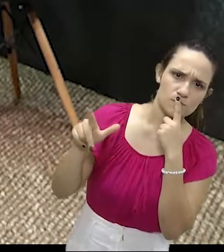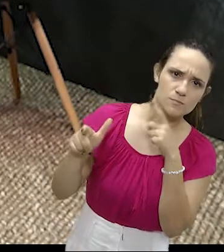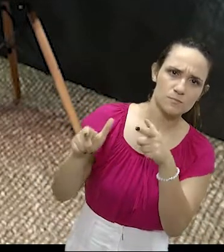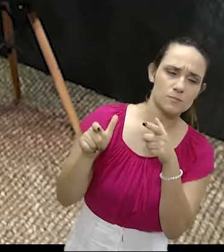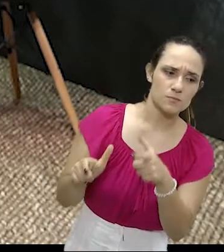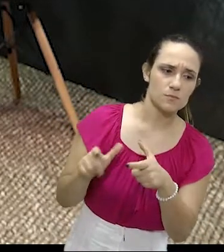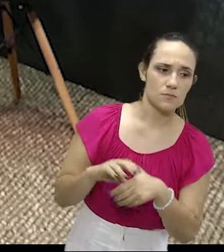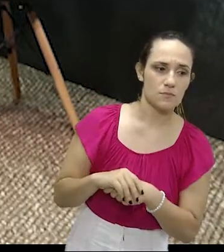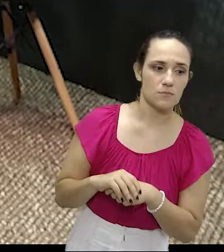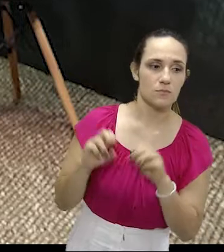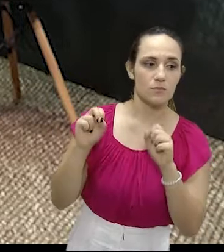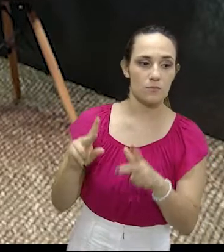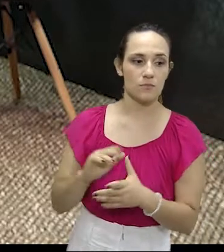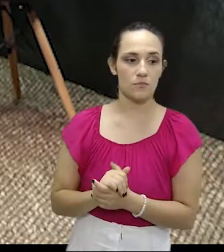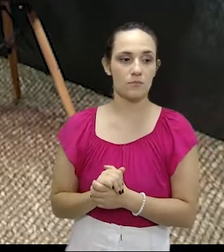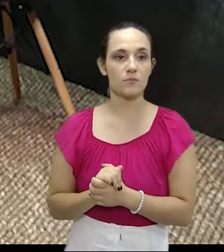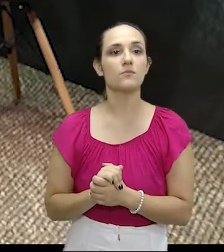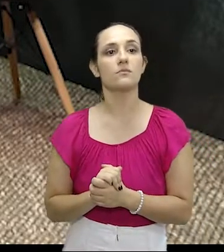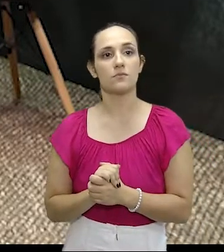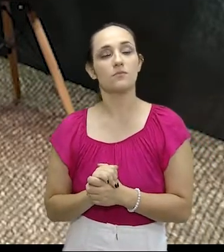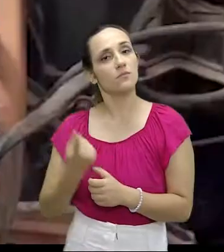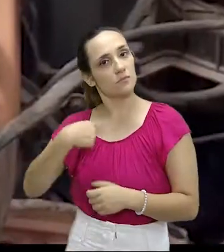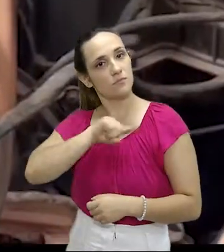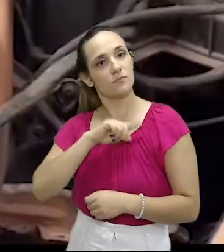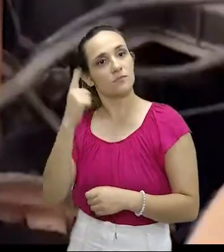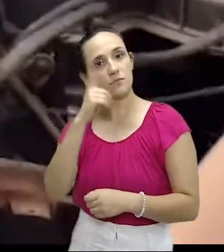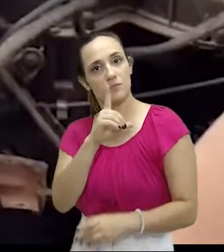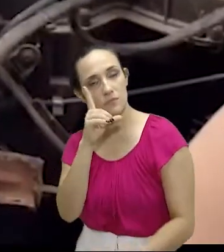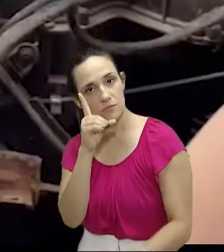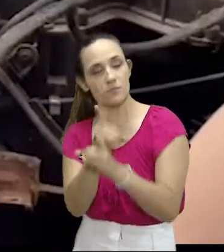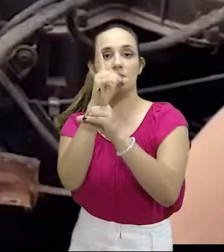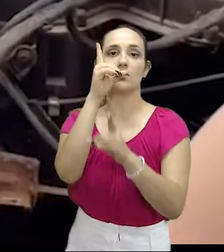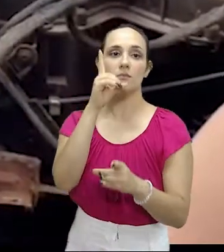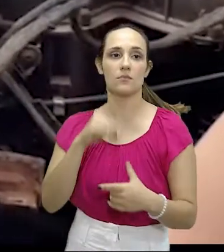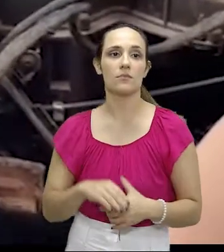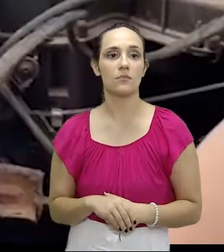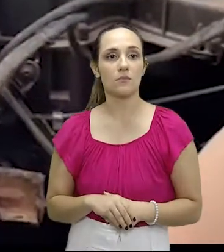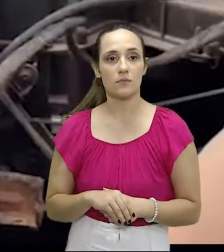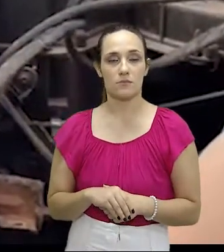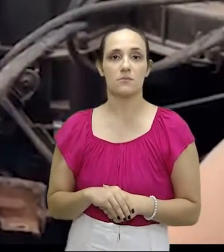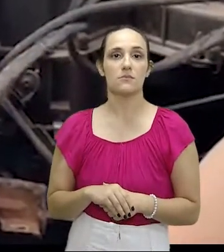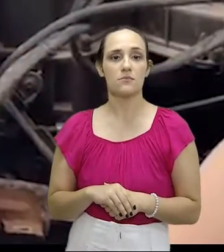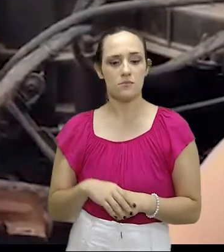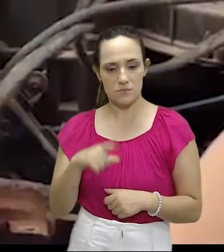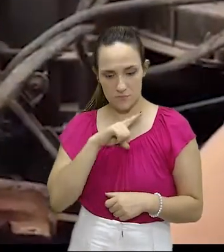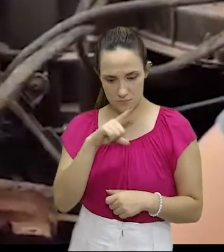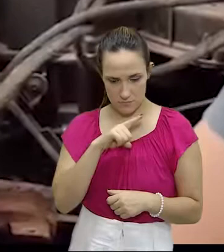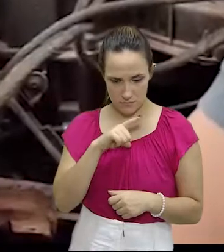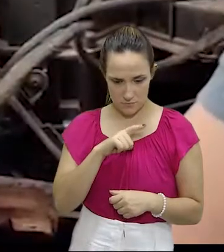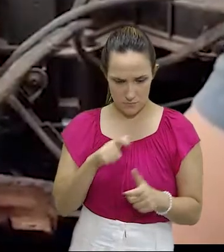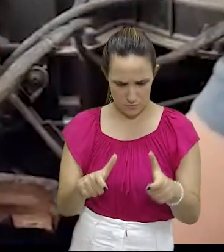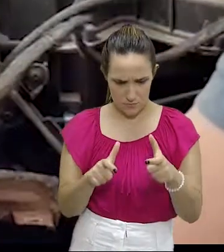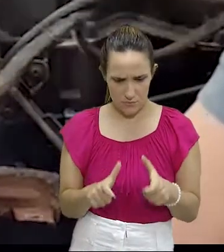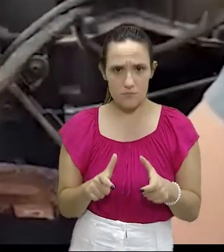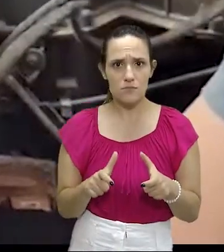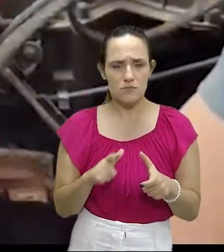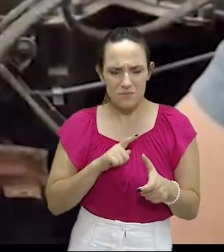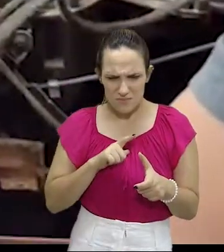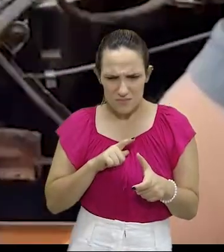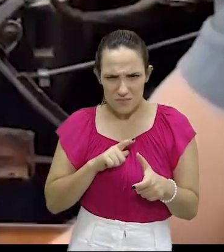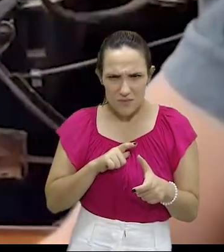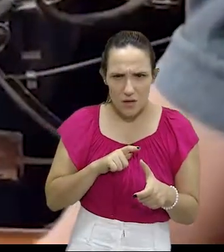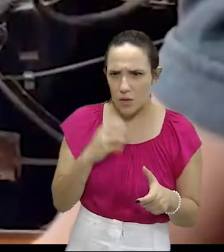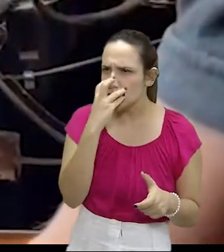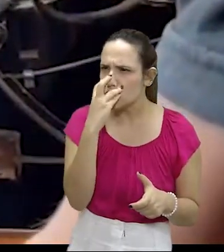no outro dia, com o apoio do canil, para uma surpresa, esse trâmite engenhoso ali dentro do painel, eles retiraram todo o painel do carro, o cachorro